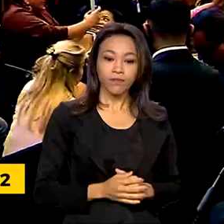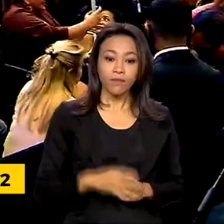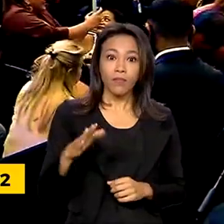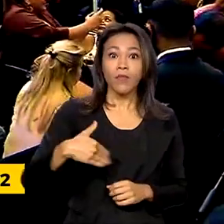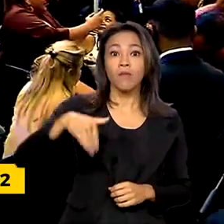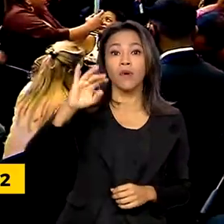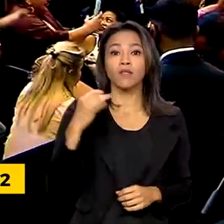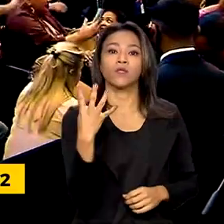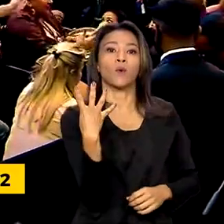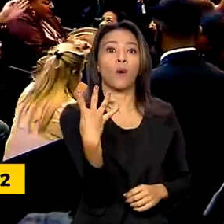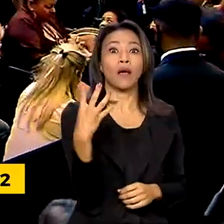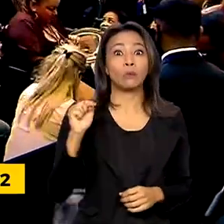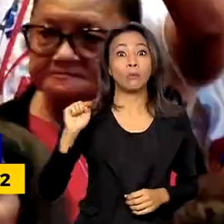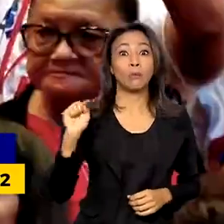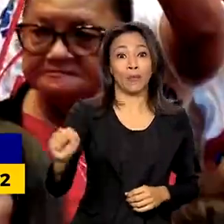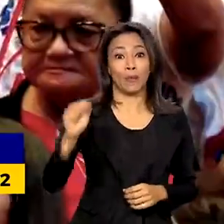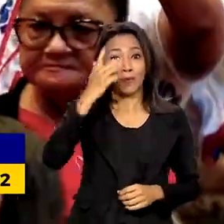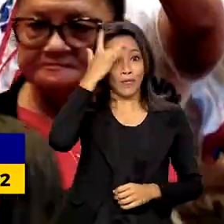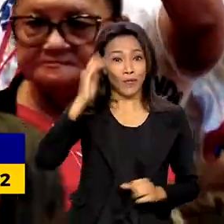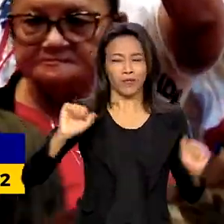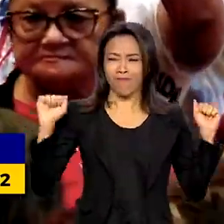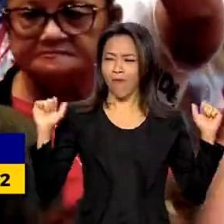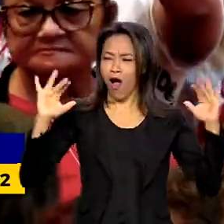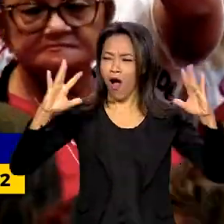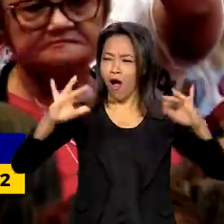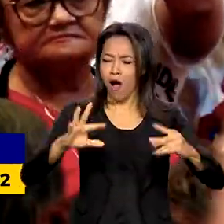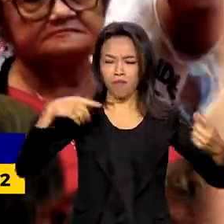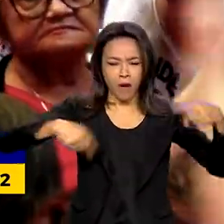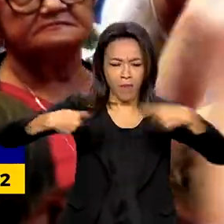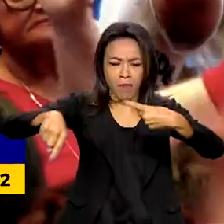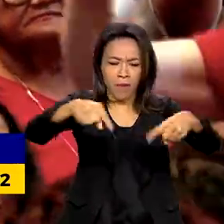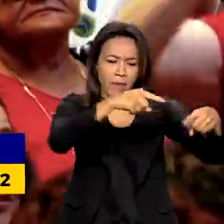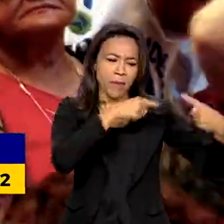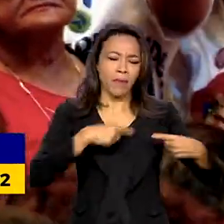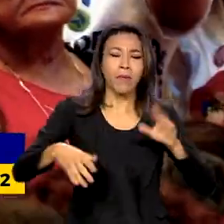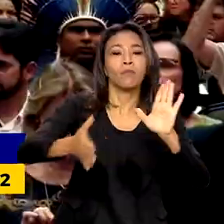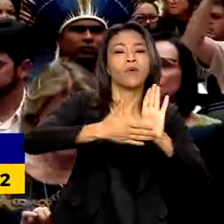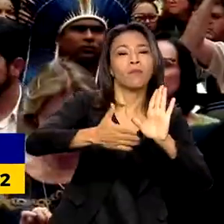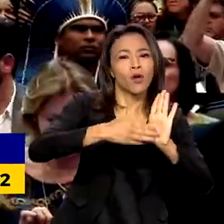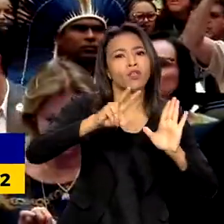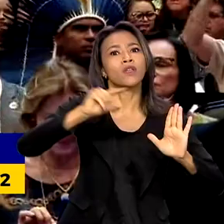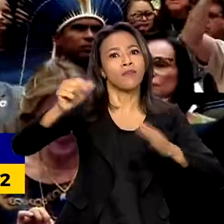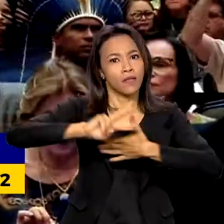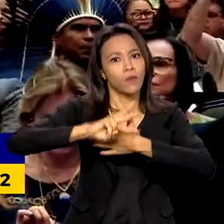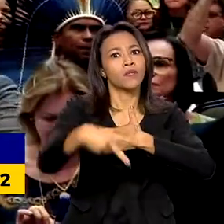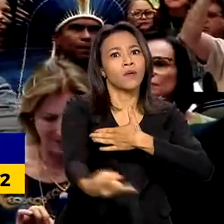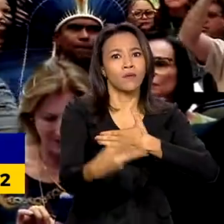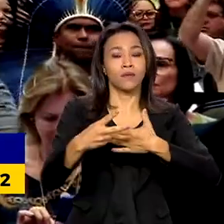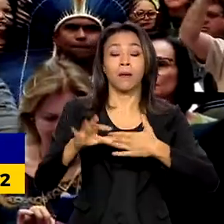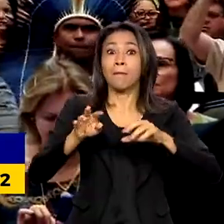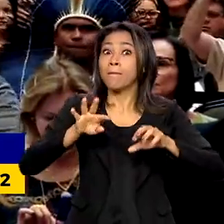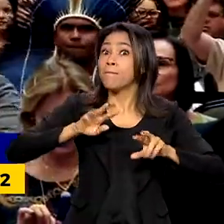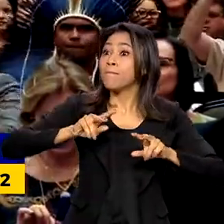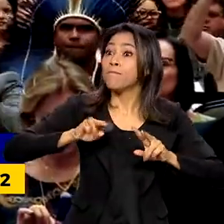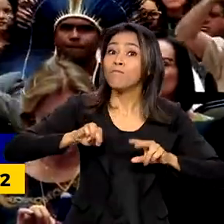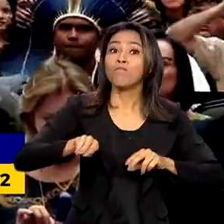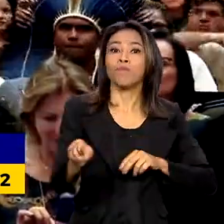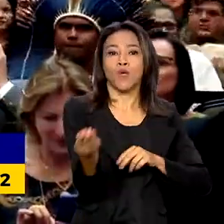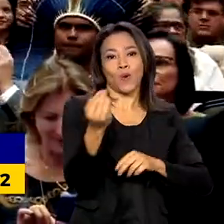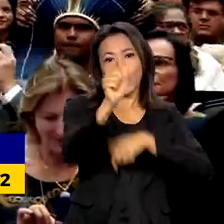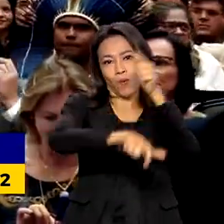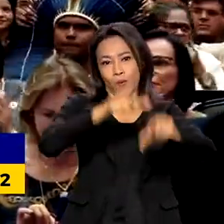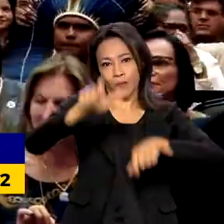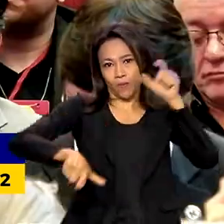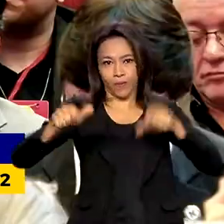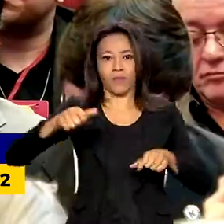de 4 mil pessoas reunidas para depater medidas que vão impactar a vida de milhões de brasileiros e melhorar o sistema de